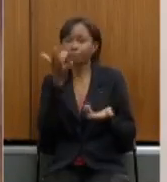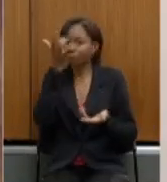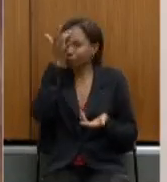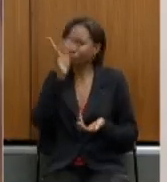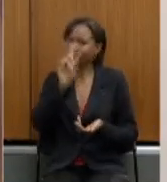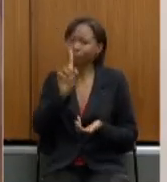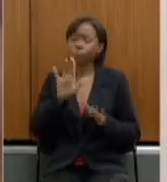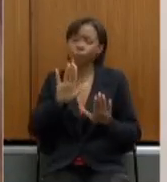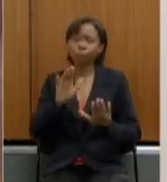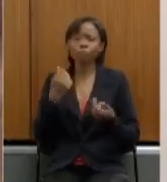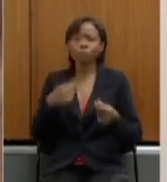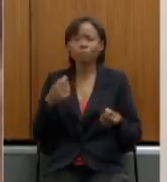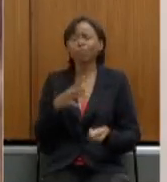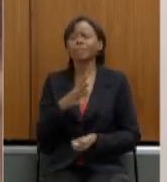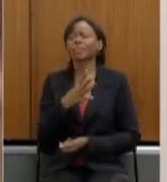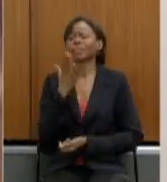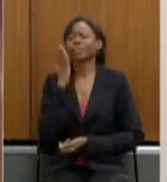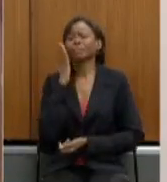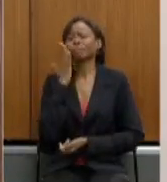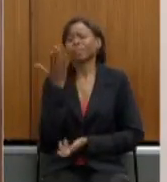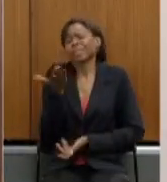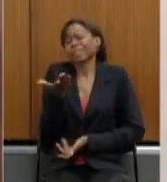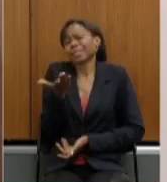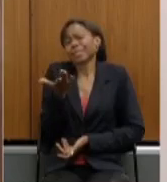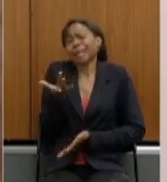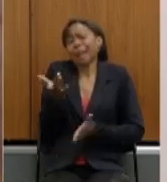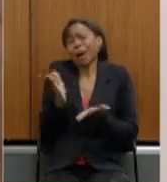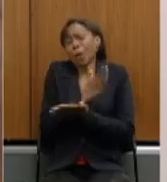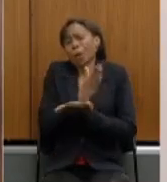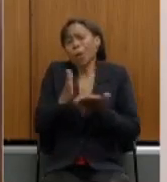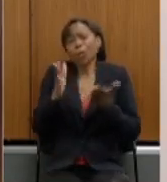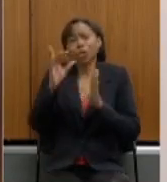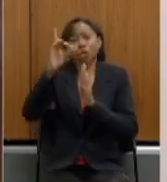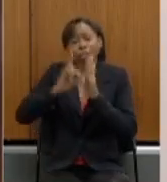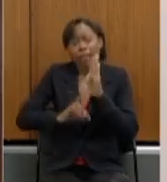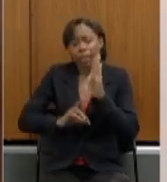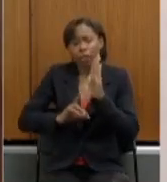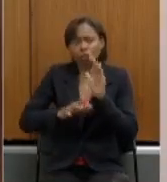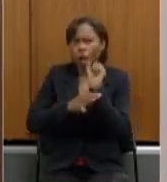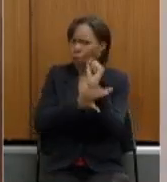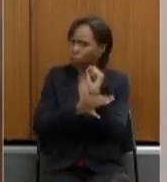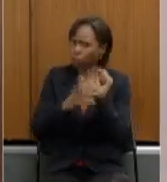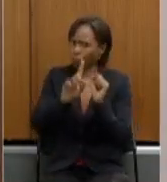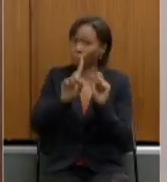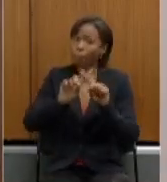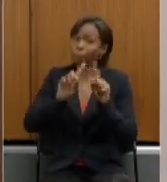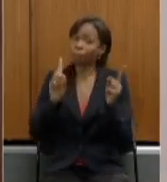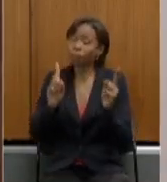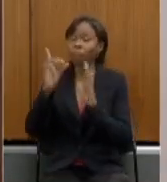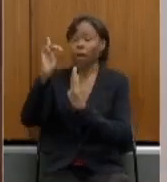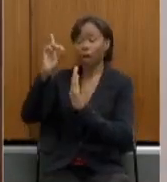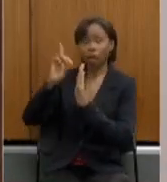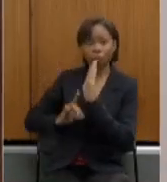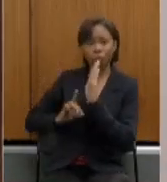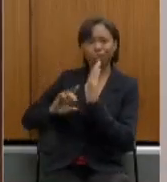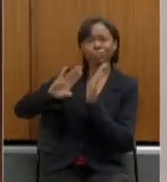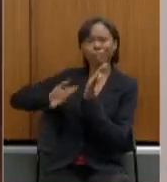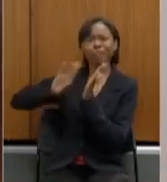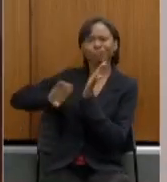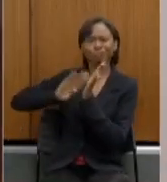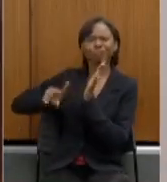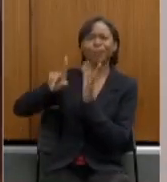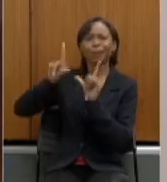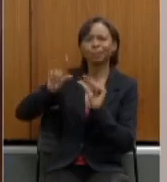gente reconheça que há direitos que vão ser não direitos adquiridos mas há direitos que vão ser retirados